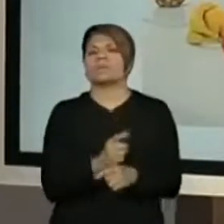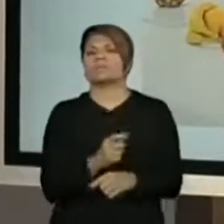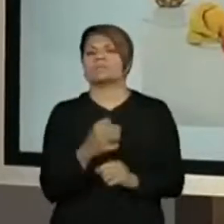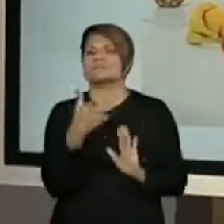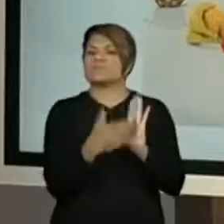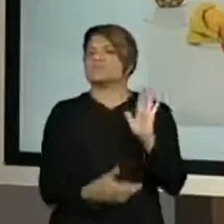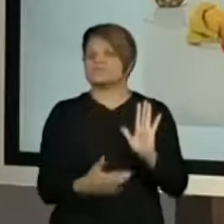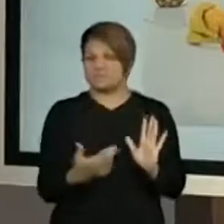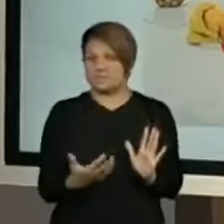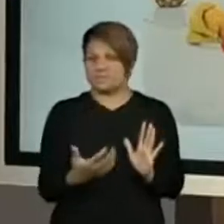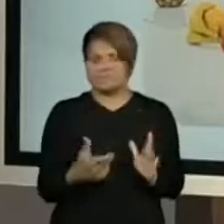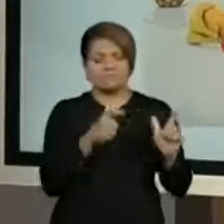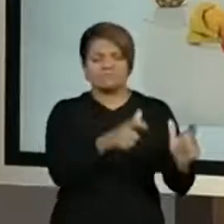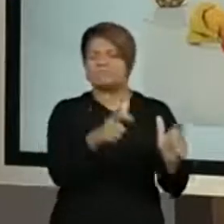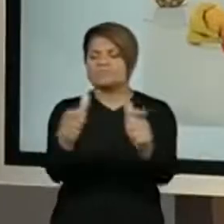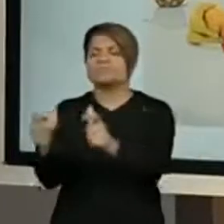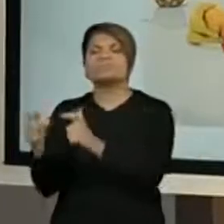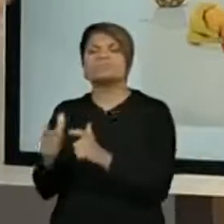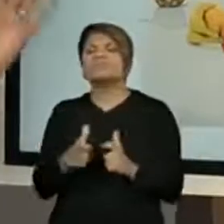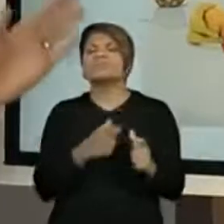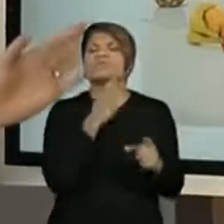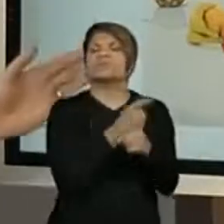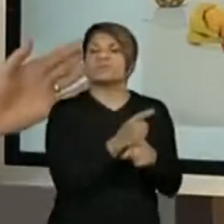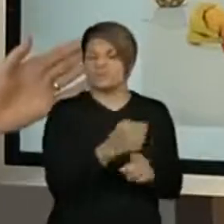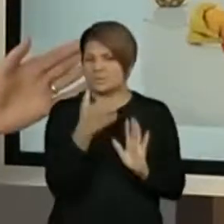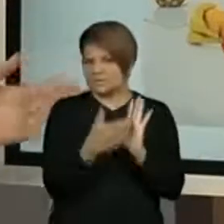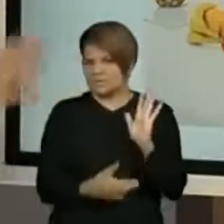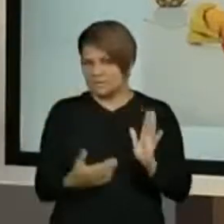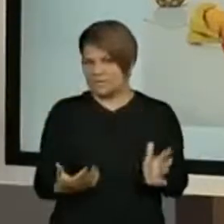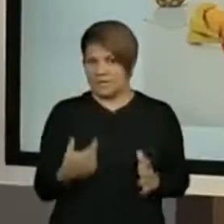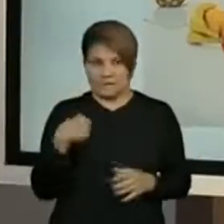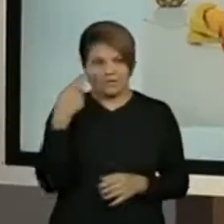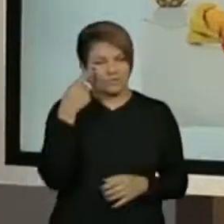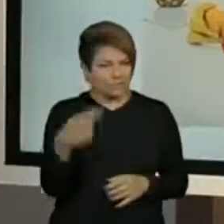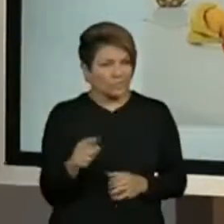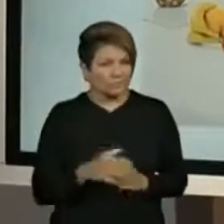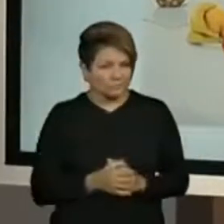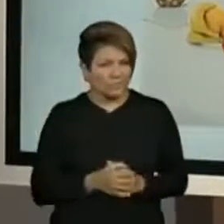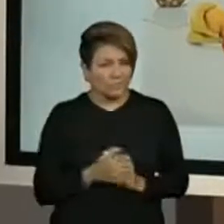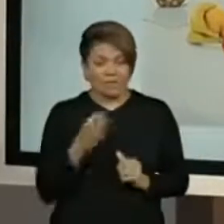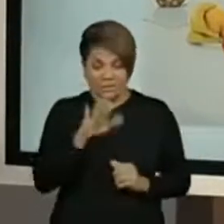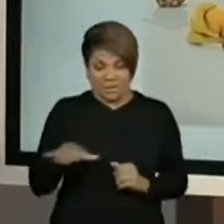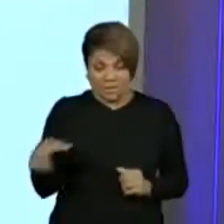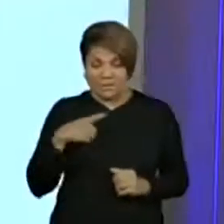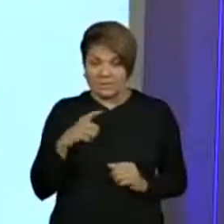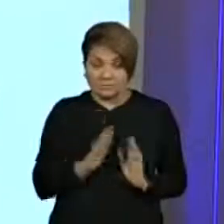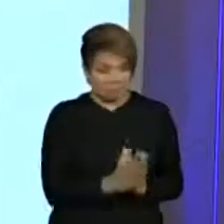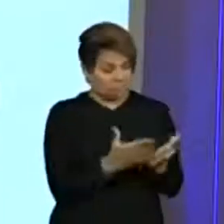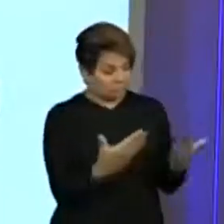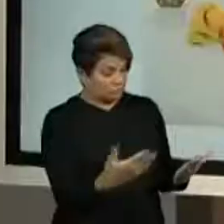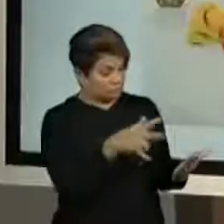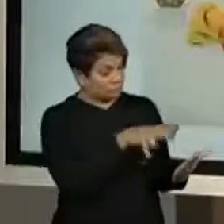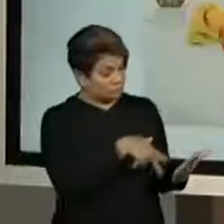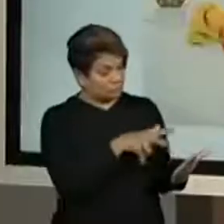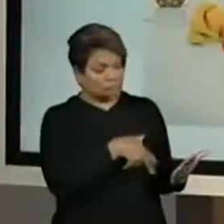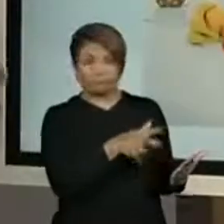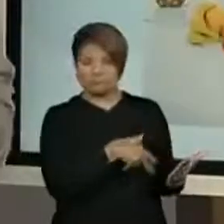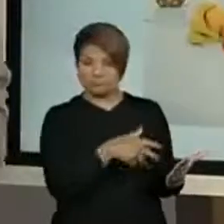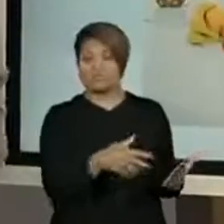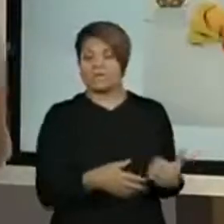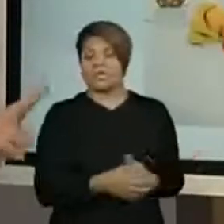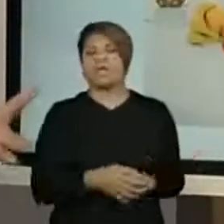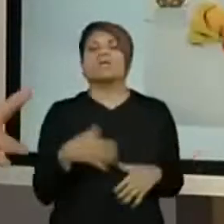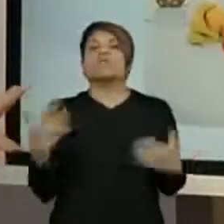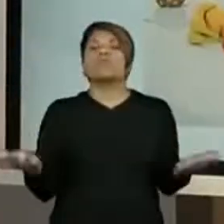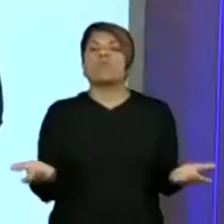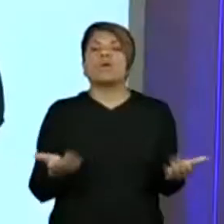locais a gente pode achar receitas? A gente já viu que essa criança recorreu a um livro, certo, professora? Sim. Quais